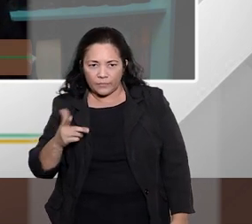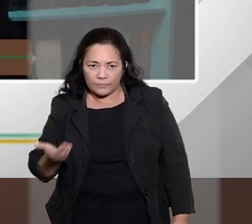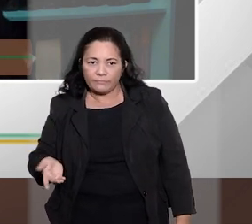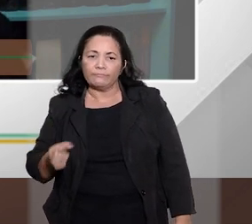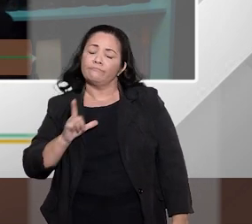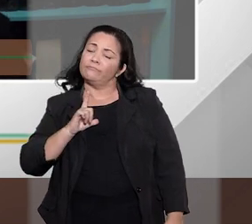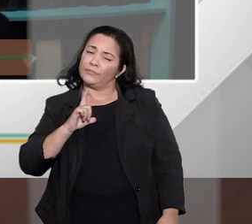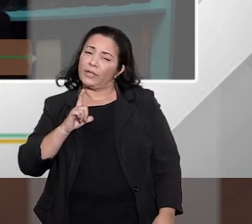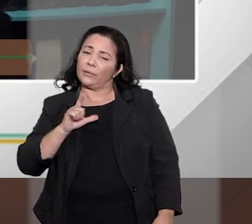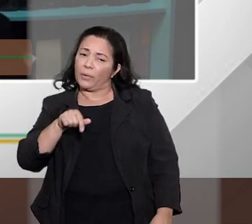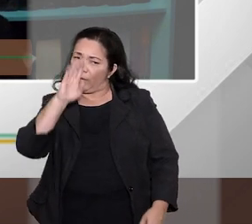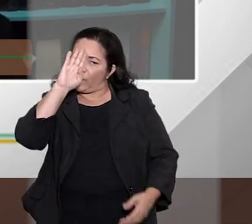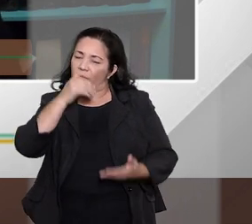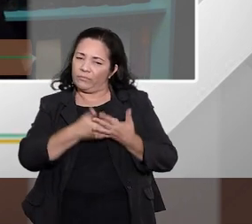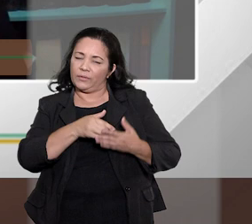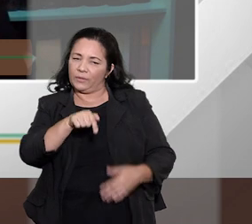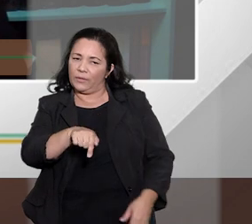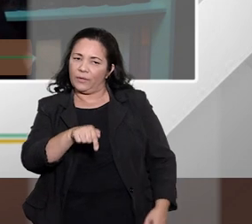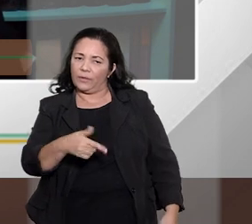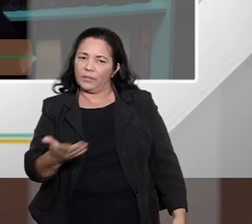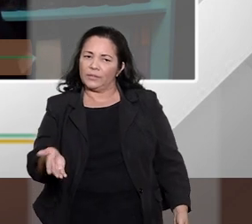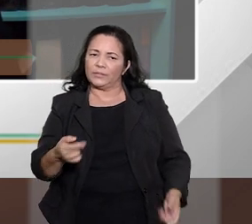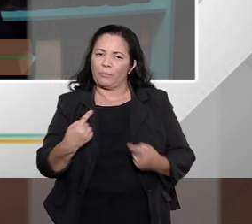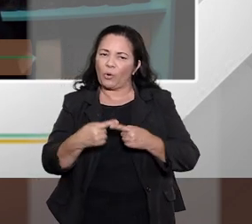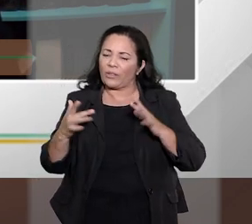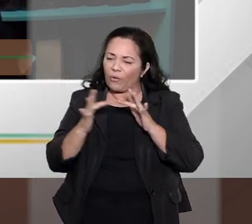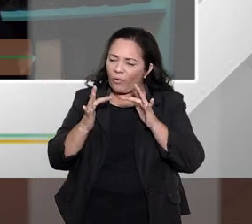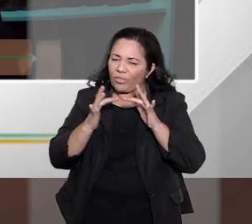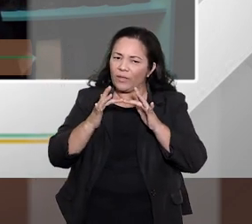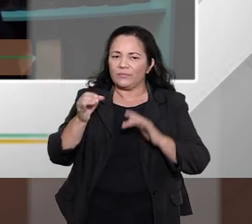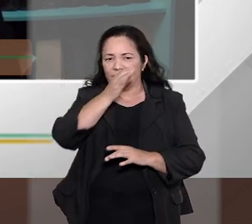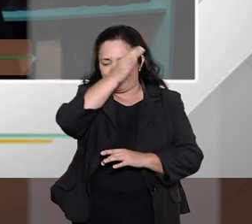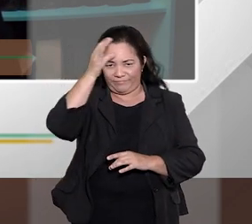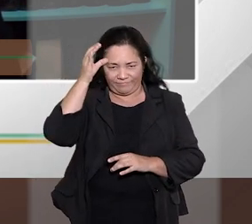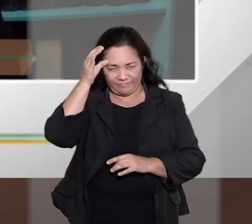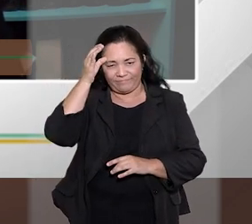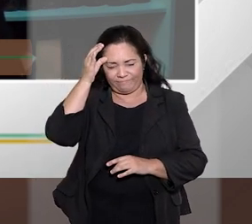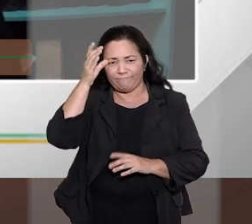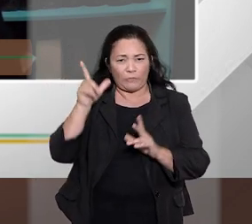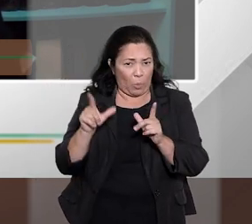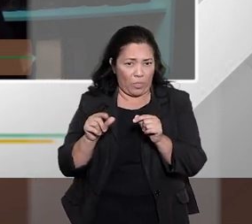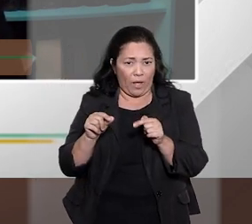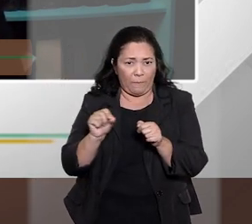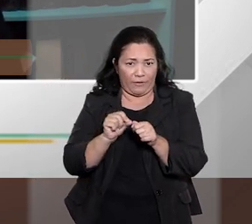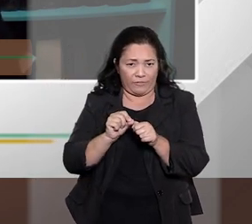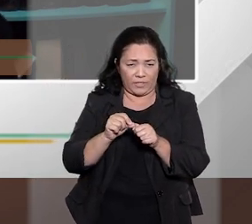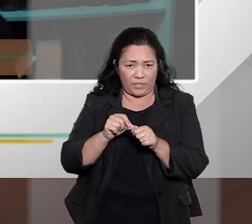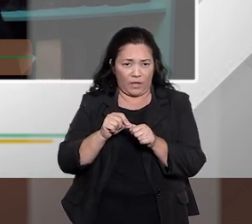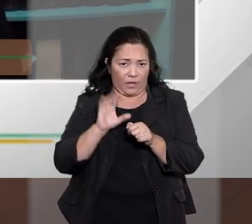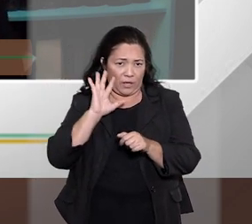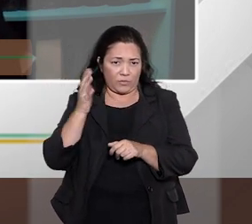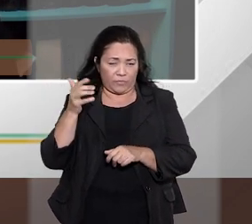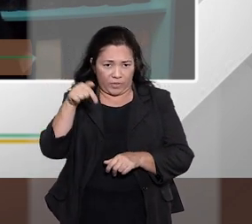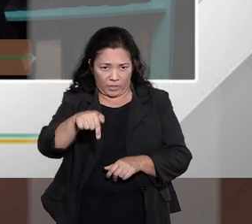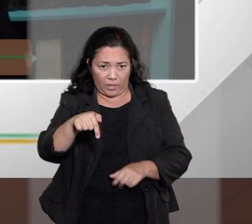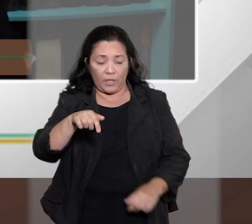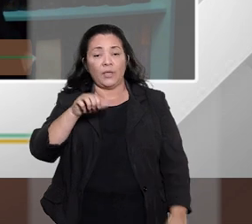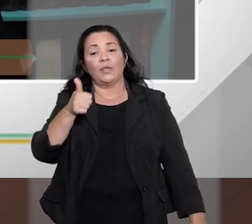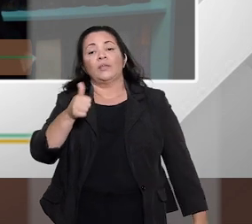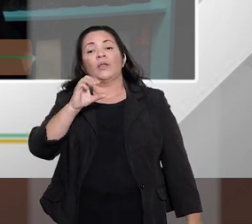confiança que eles conquistam de estar próximo ao consumidor também ser feito naquele ambiente e esse é o